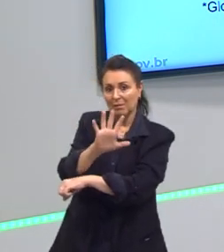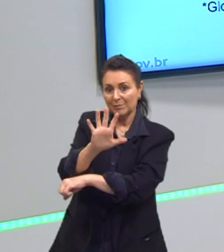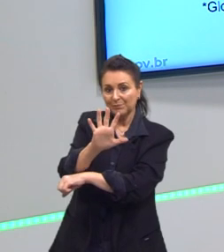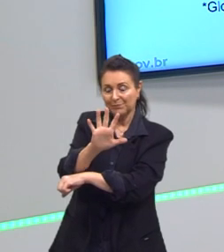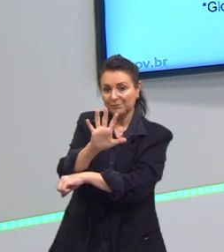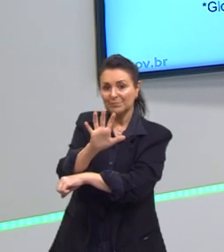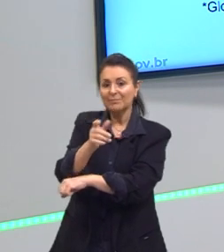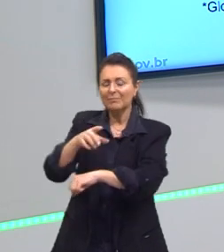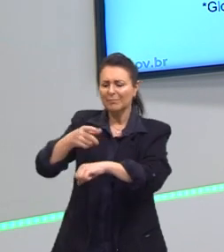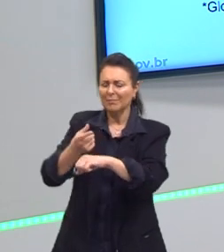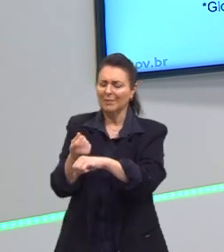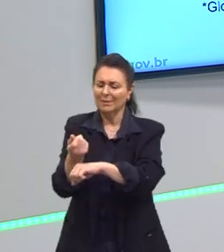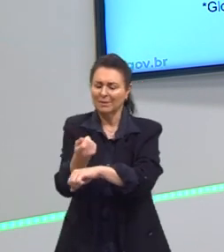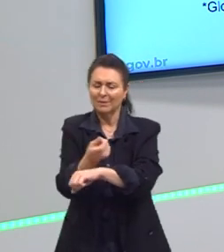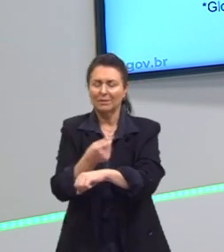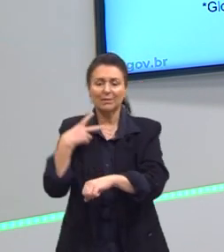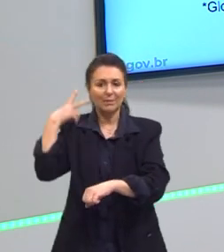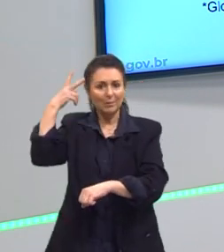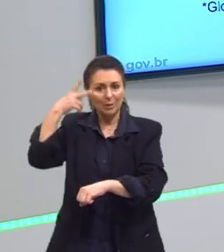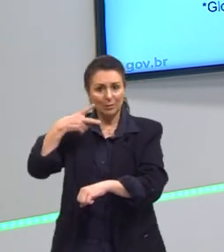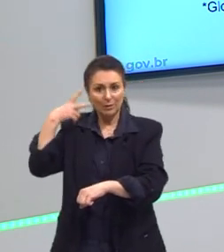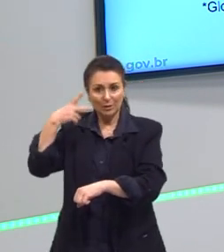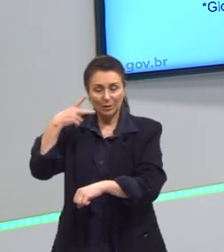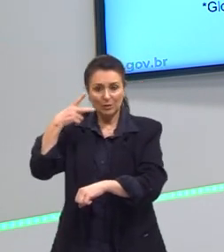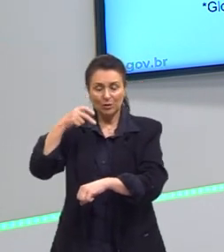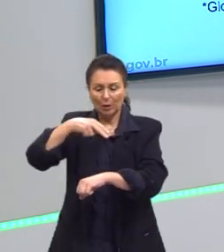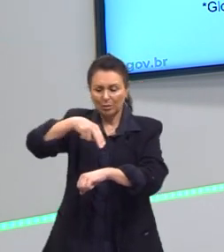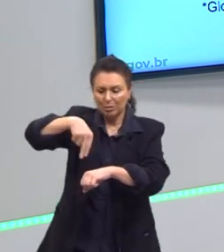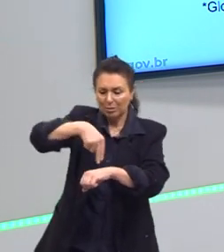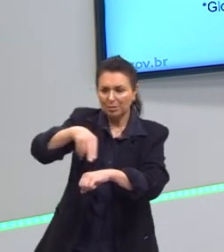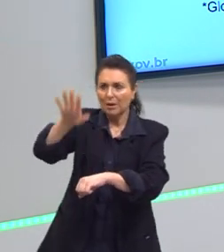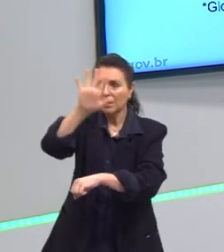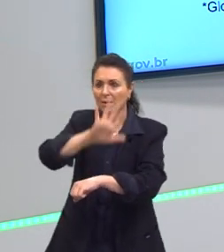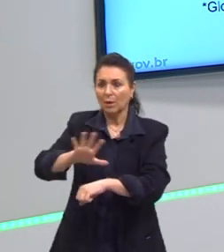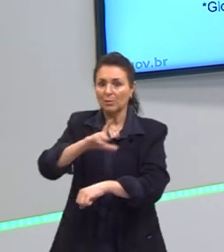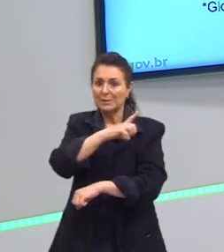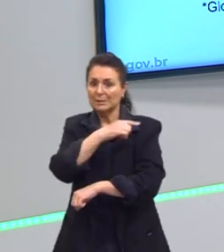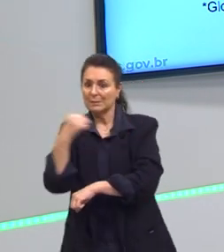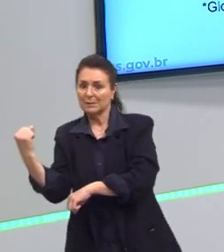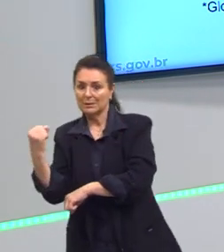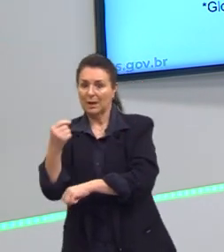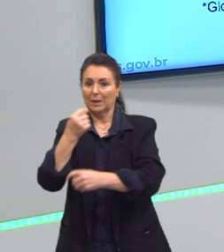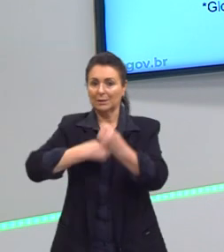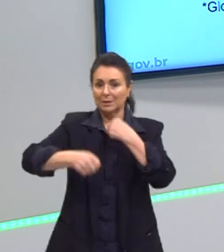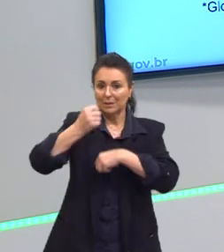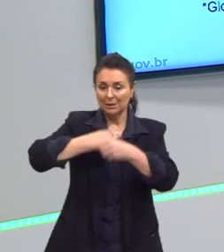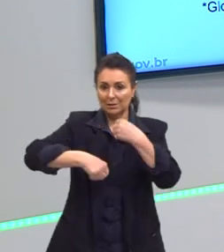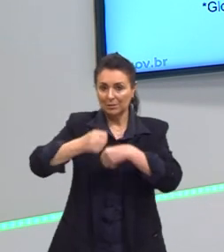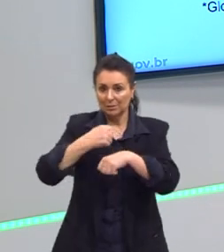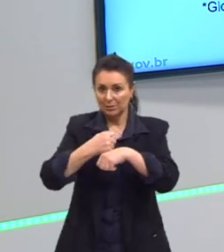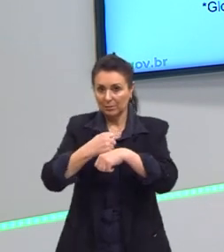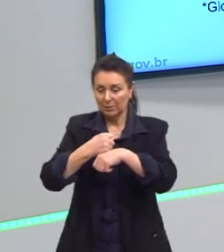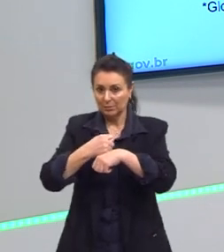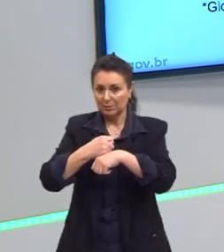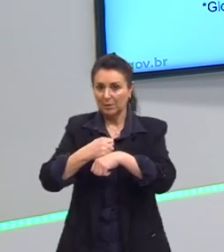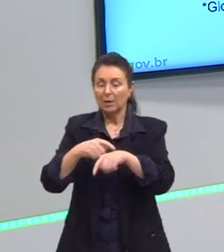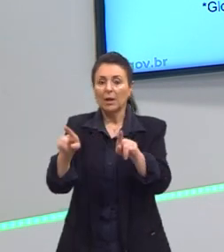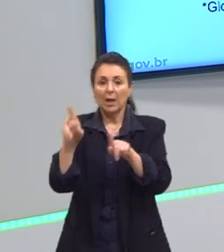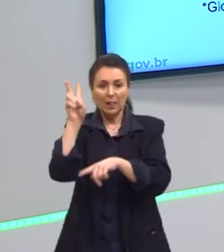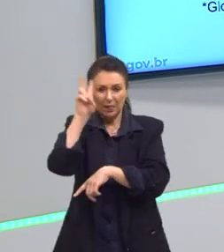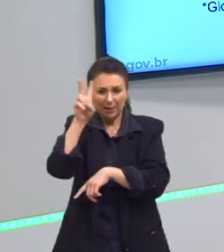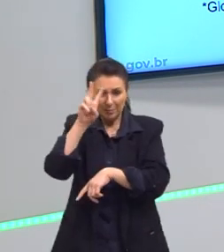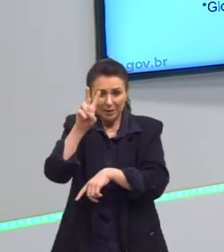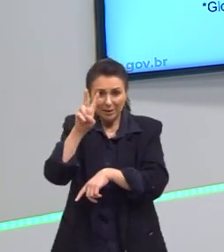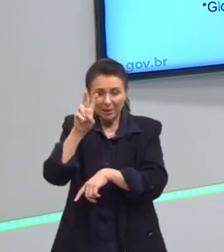neoliberalismo, uma política em que o Estado se retira da economia. Lembro lá do Estado do bem-estar social,